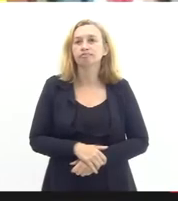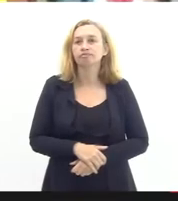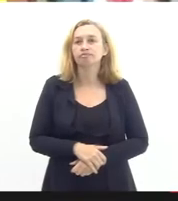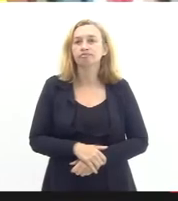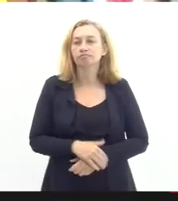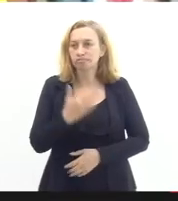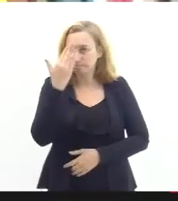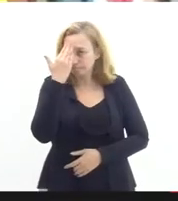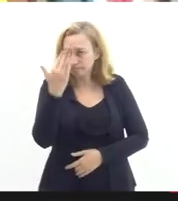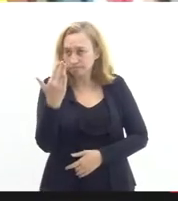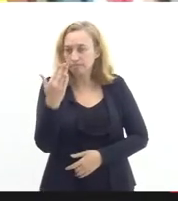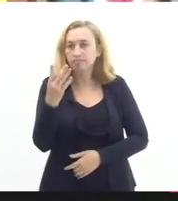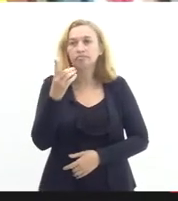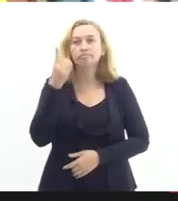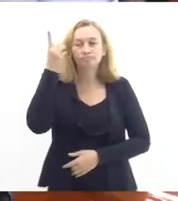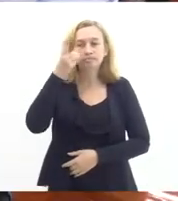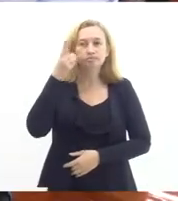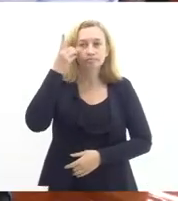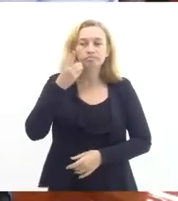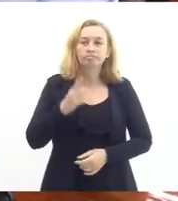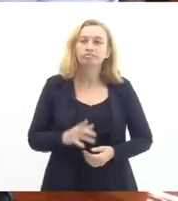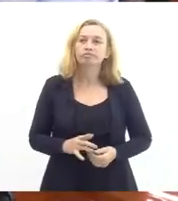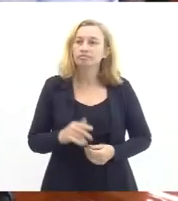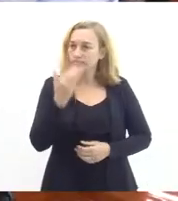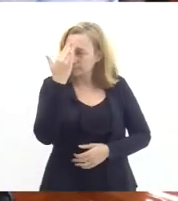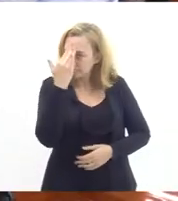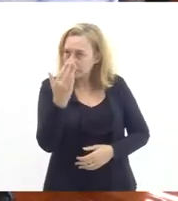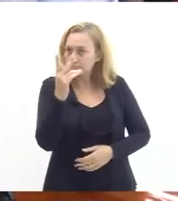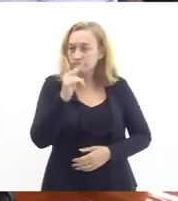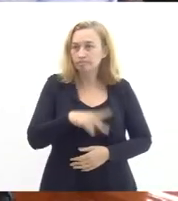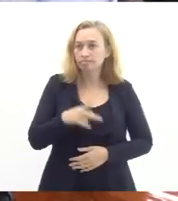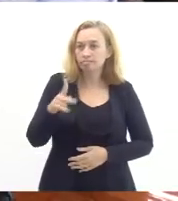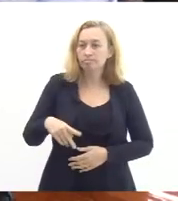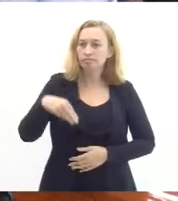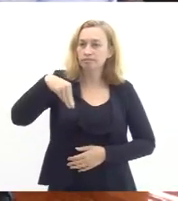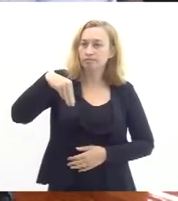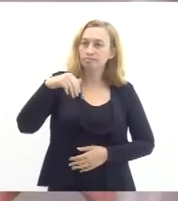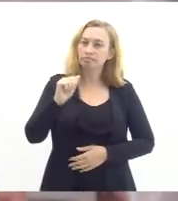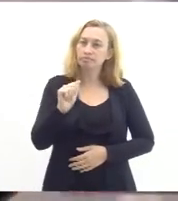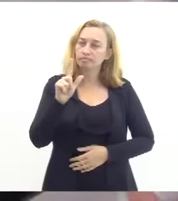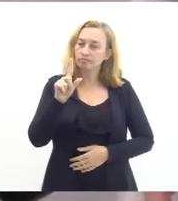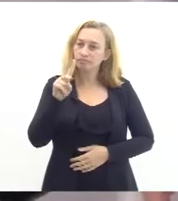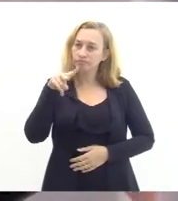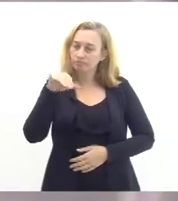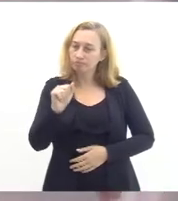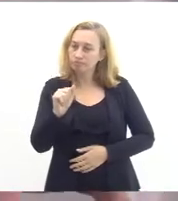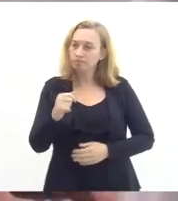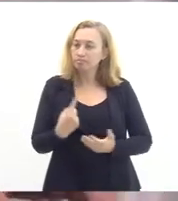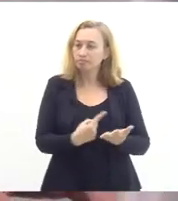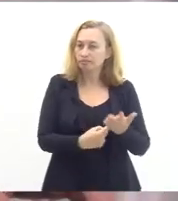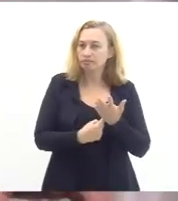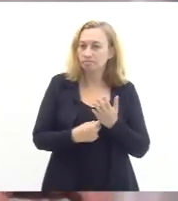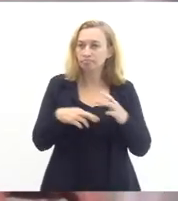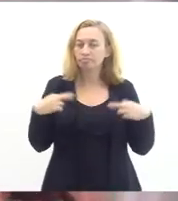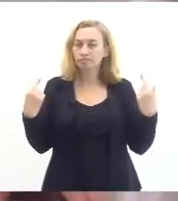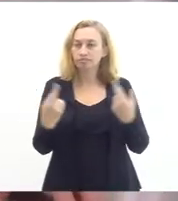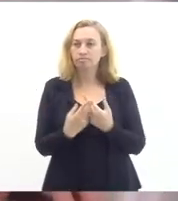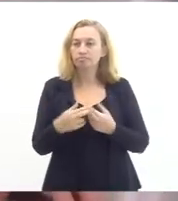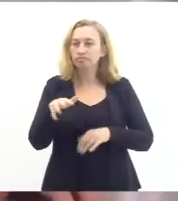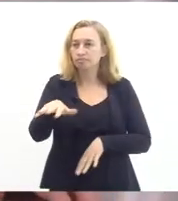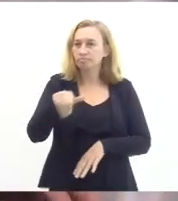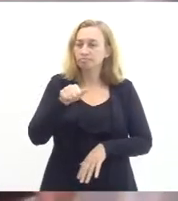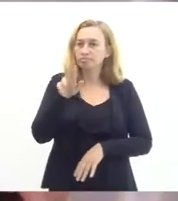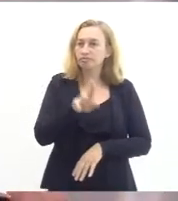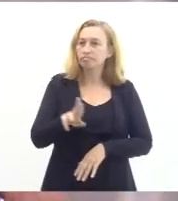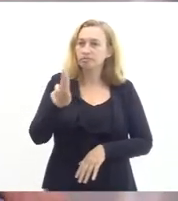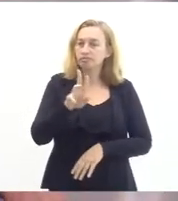muito obrigado deputado obrigado professora Malvina sempre contribuindo muito aqui com a nossa audiência gostaria de chamar para fazer